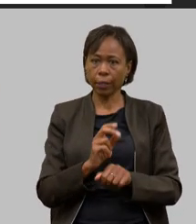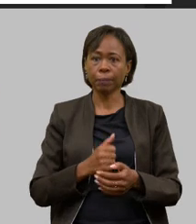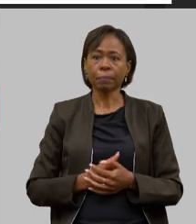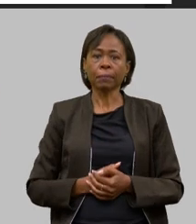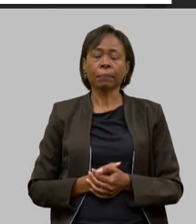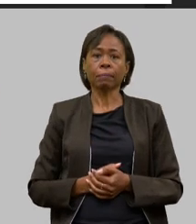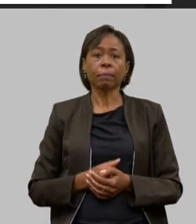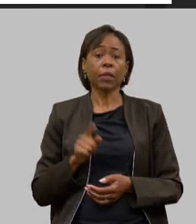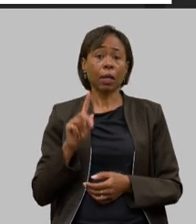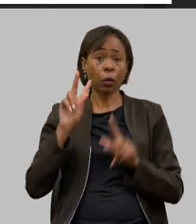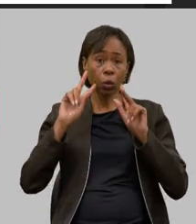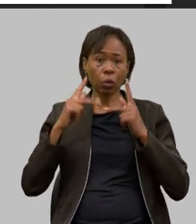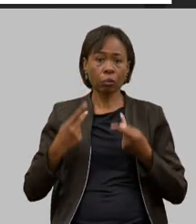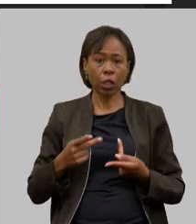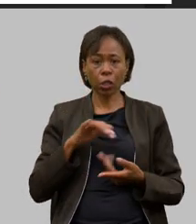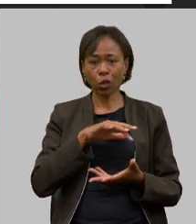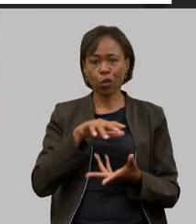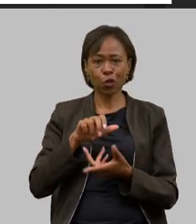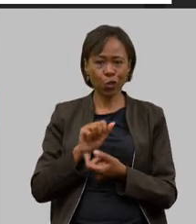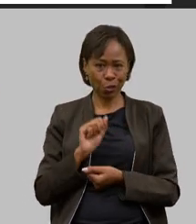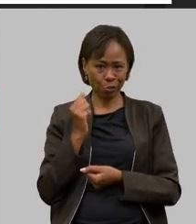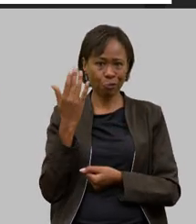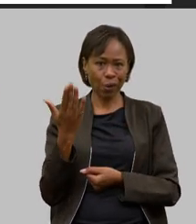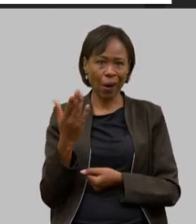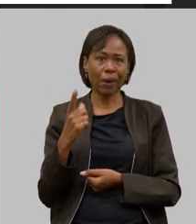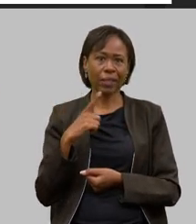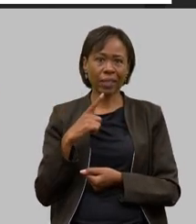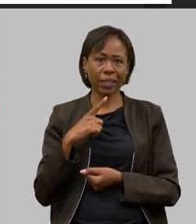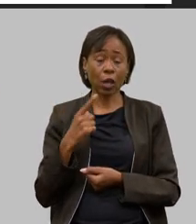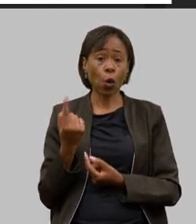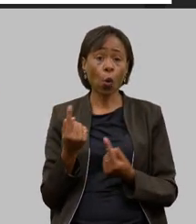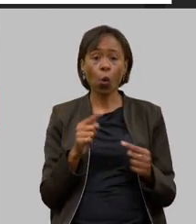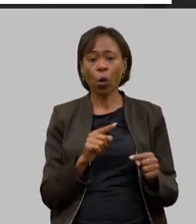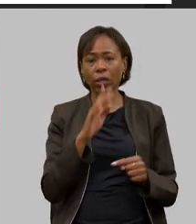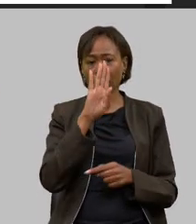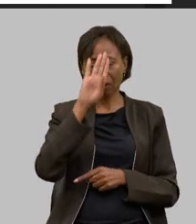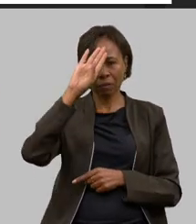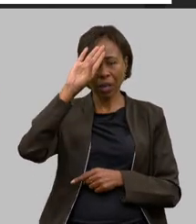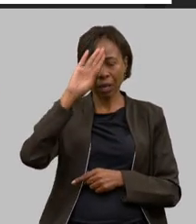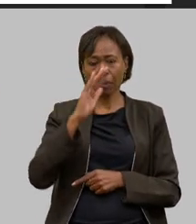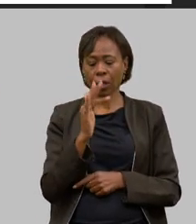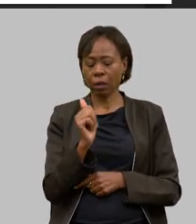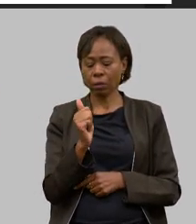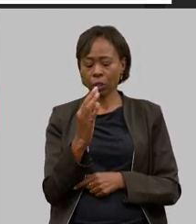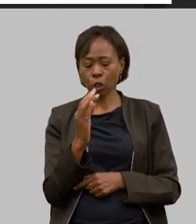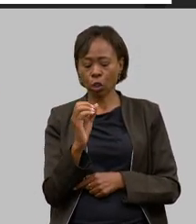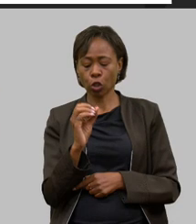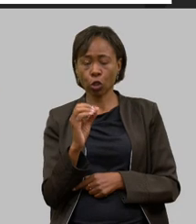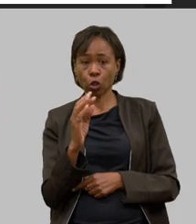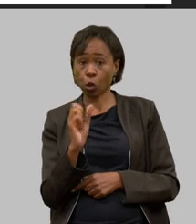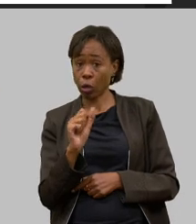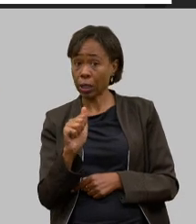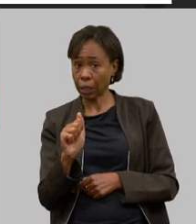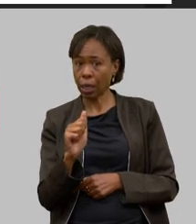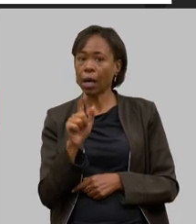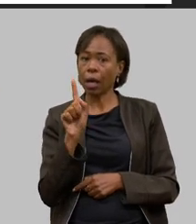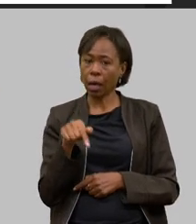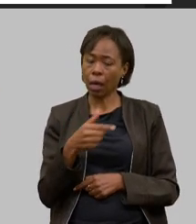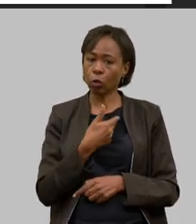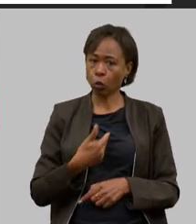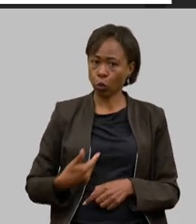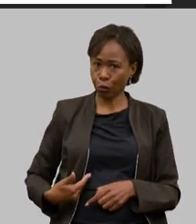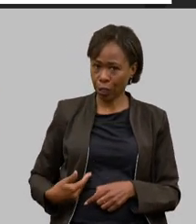o reconhecimento internacional da área livre contra a febre afetosa é a maior entrega que nós vamos ter do governo Zema na parte de